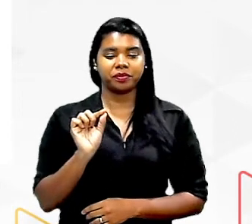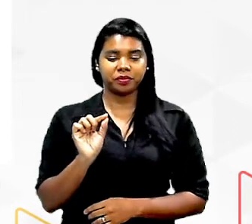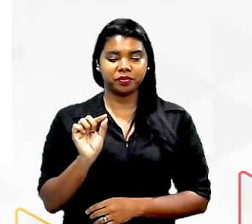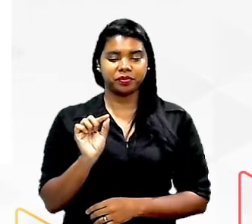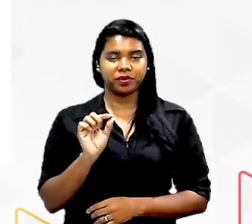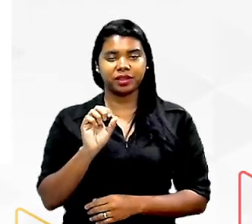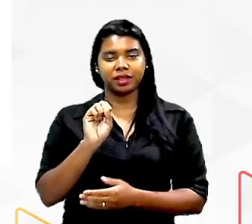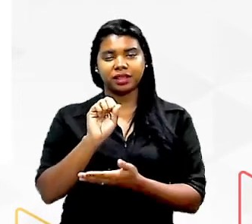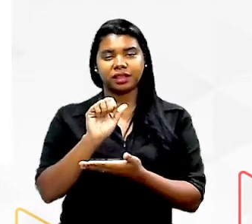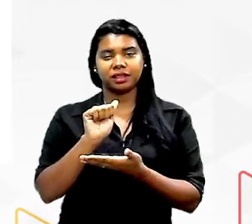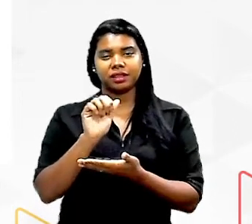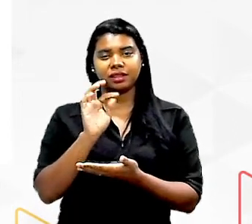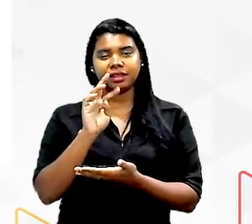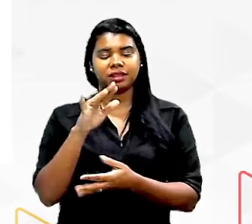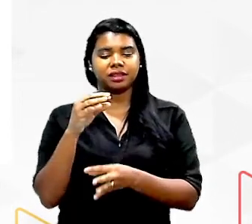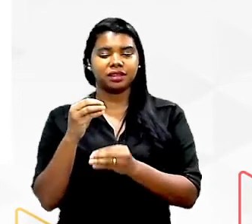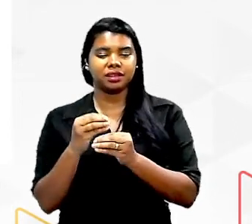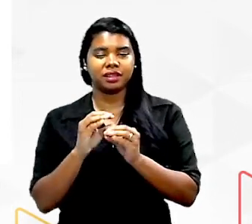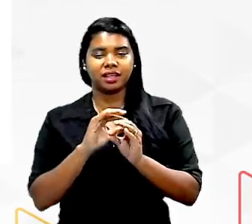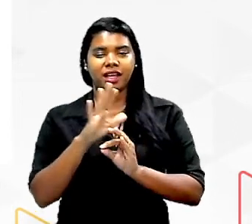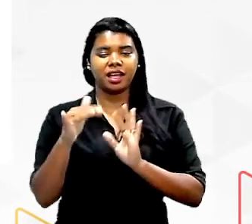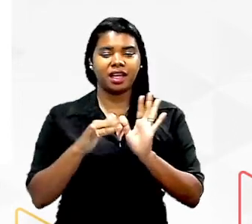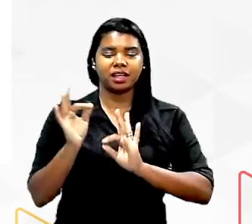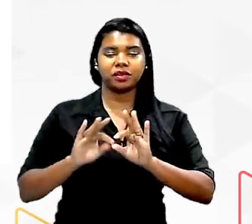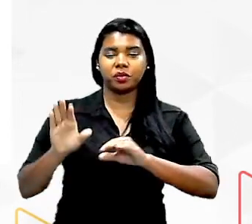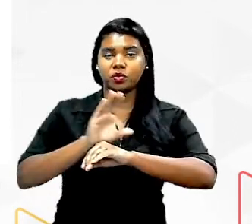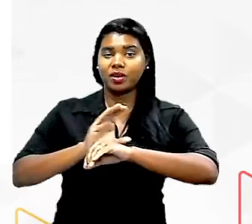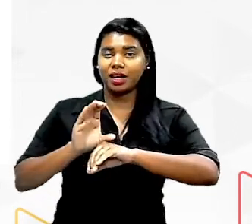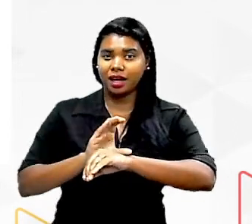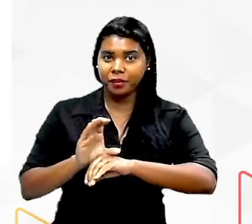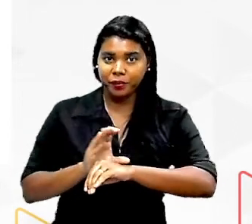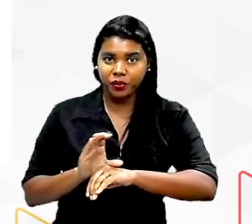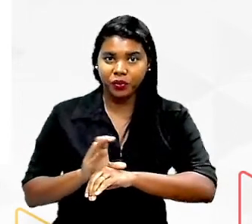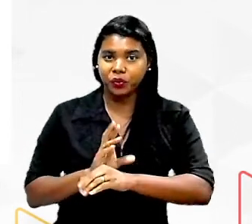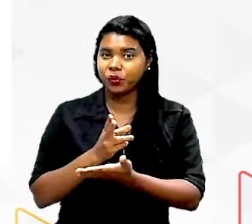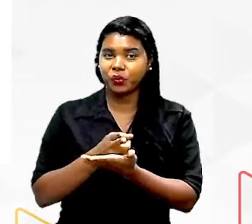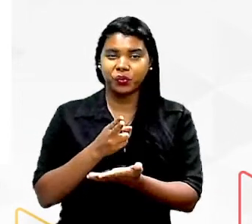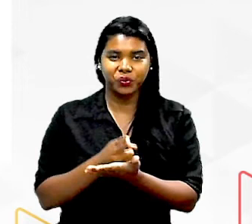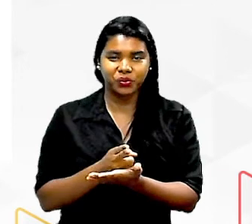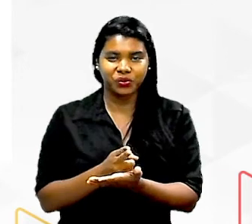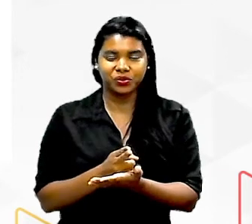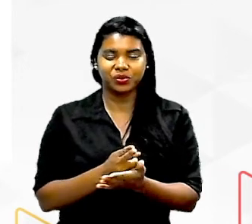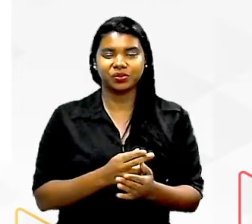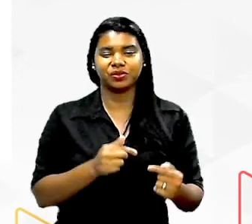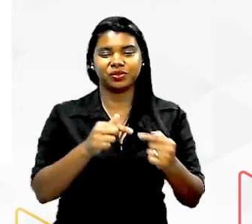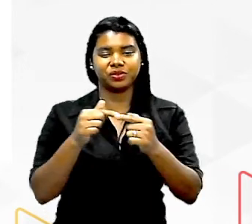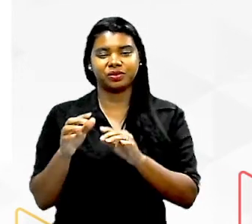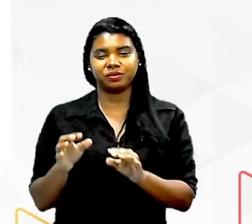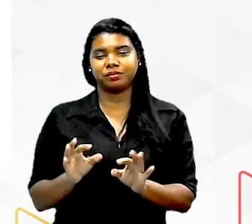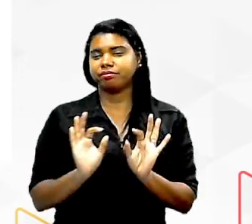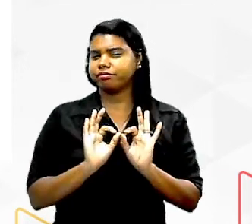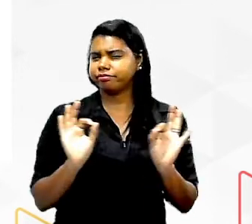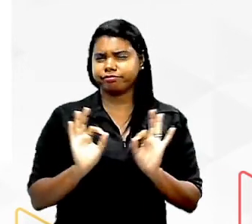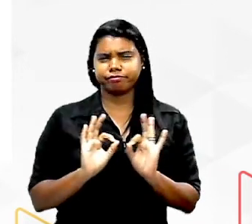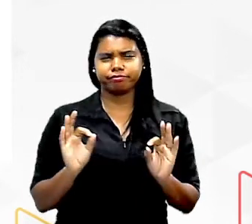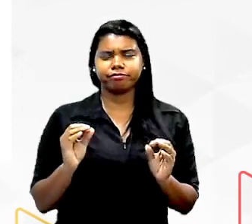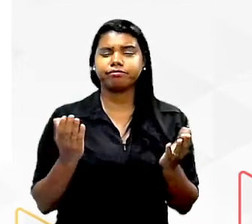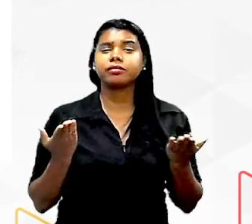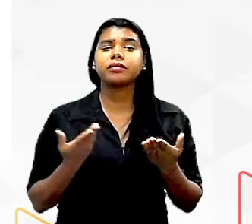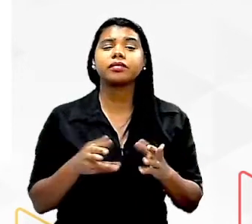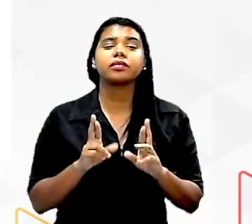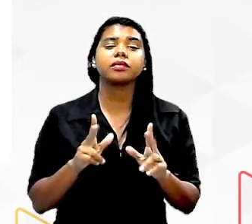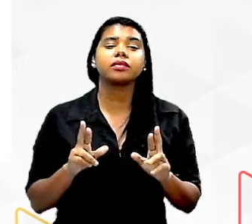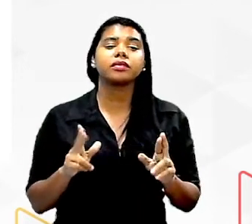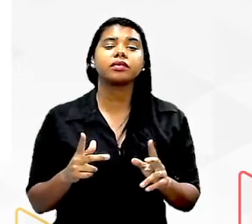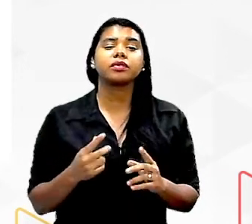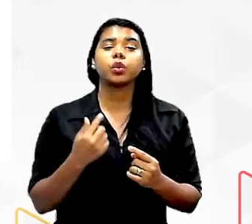saturadas todas as ligações entre o carbono são sempre ligações simples qual é a diferença de